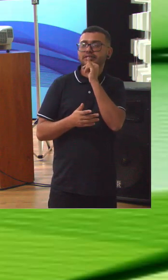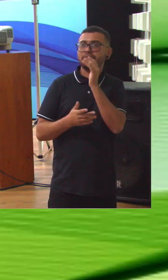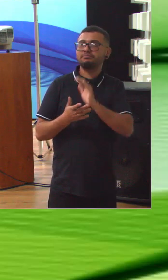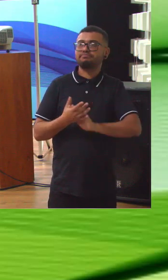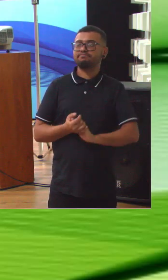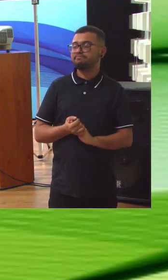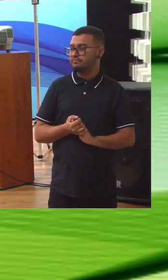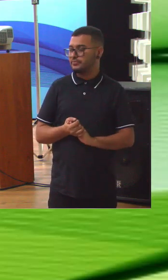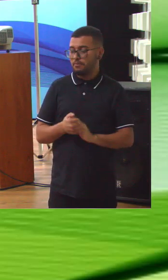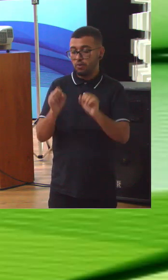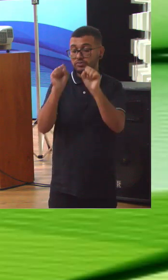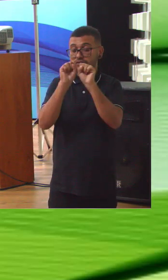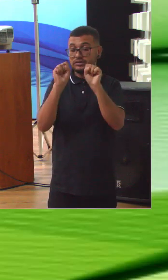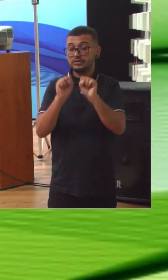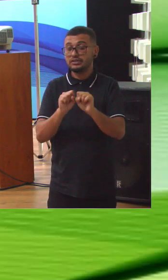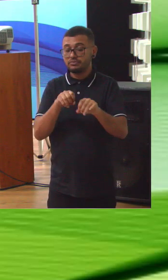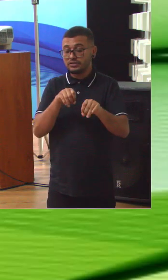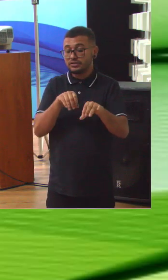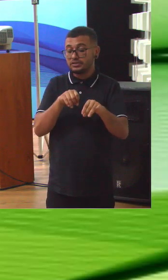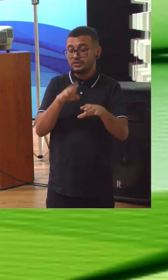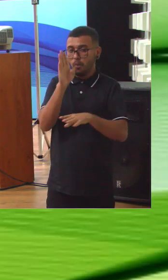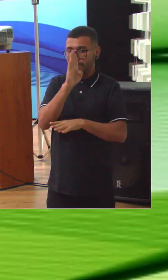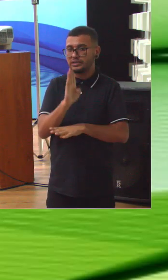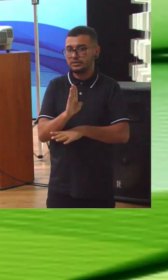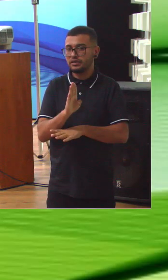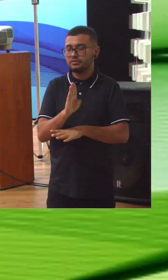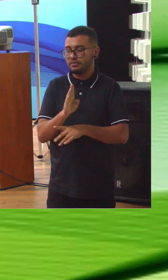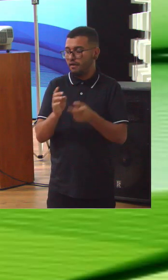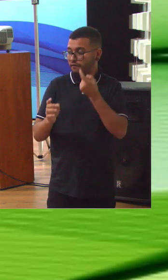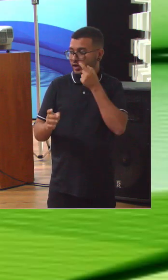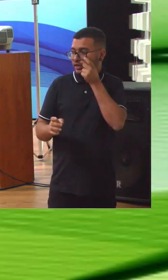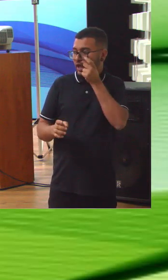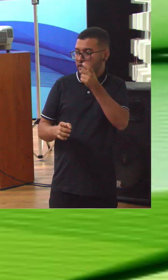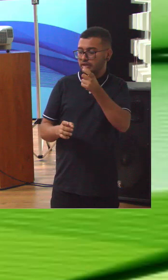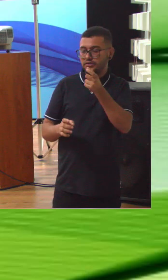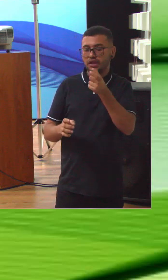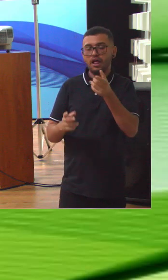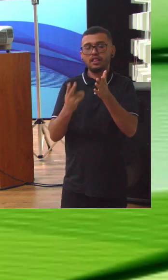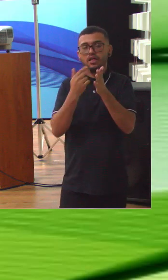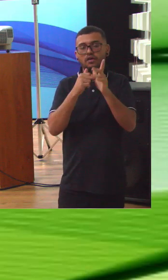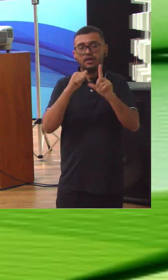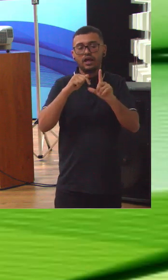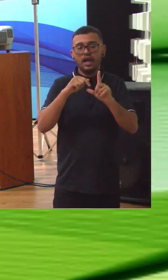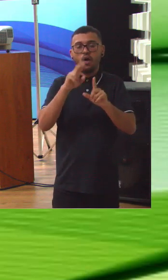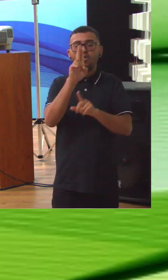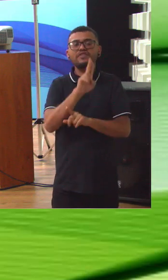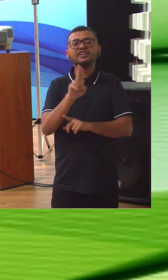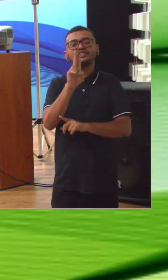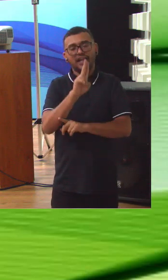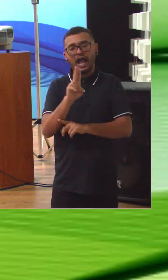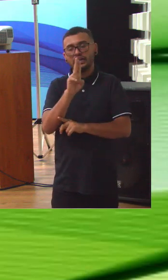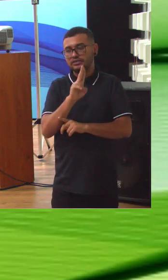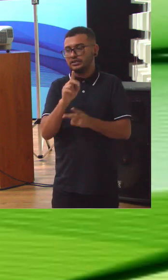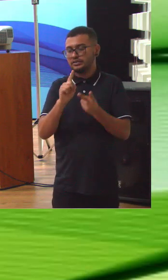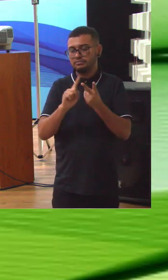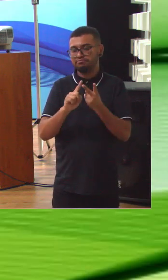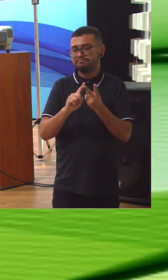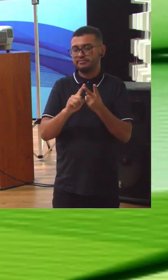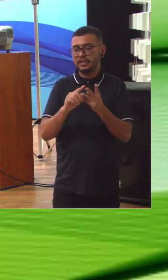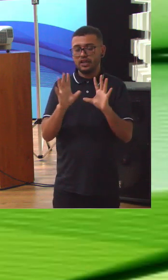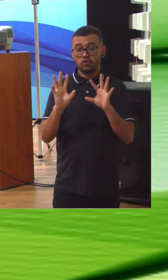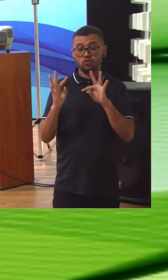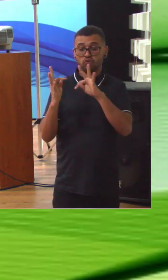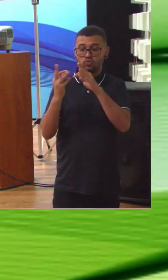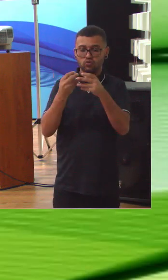governante sobre o sistema de educação brasileiro olha que interessante as universidades aqui tem todas as